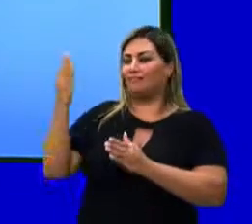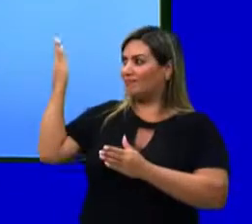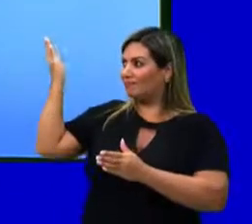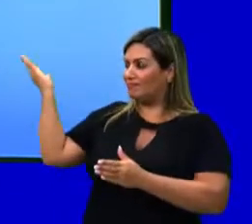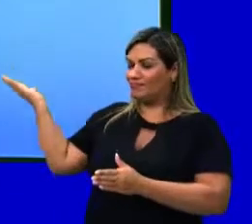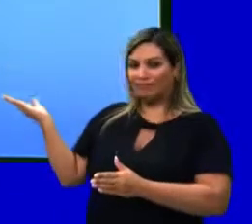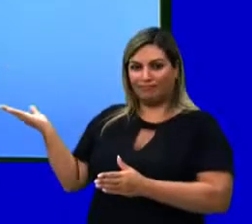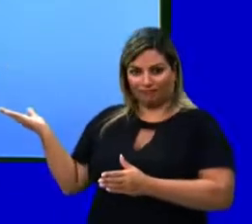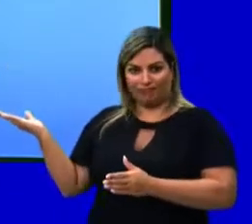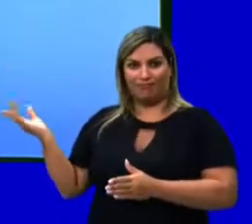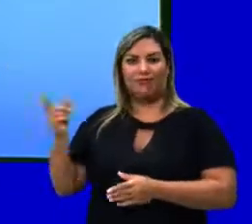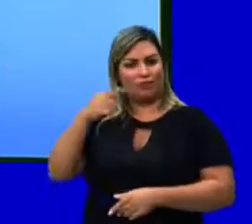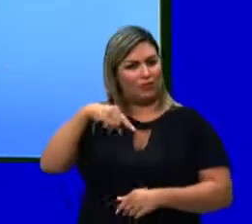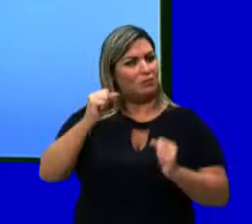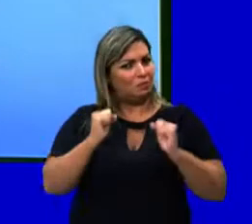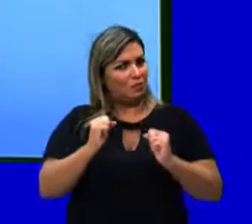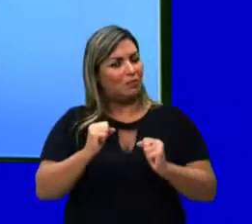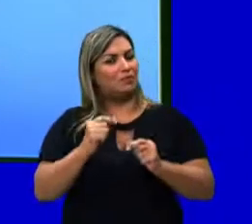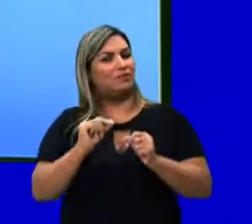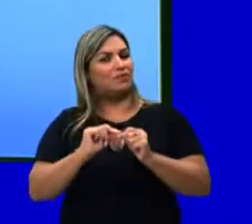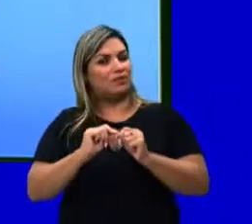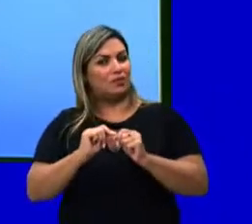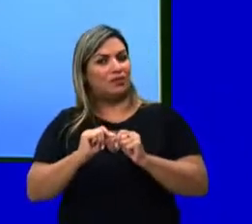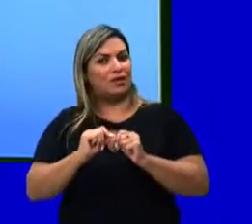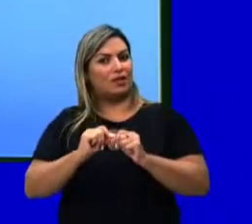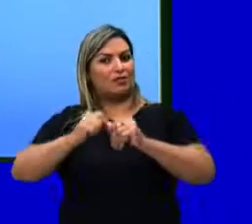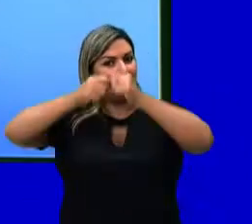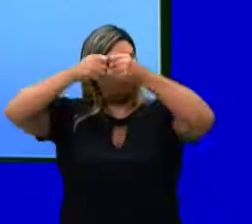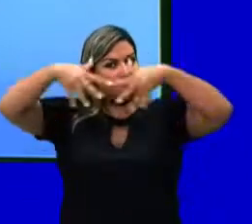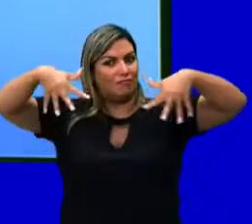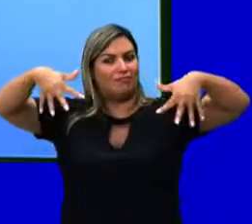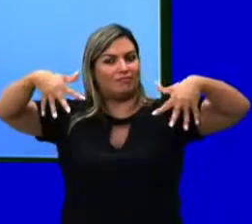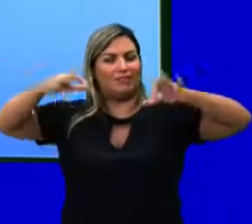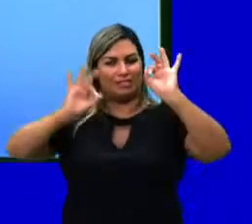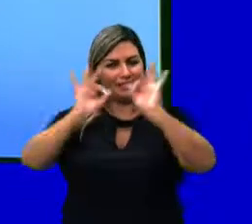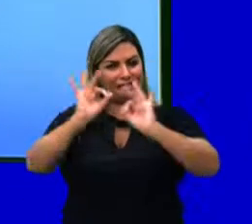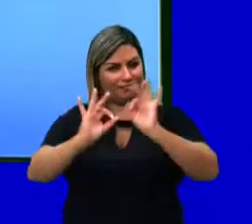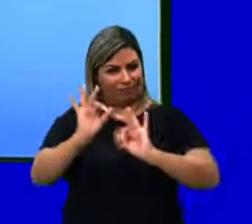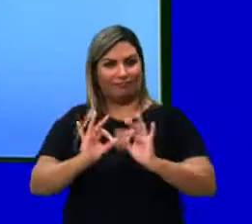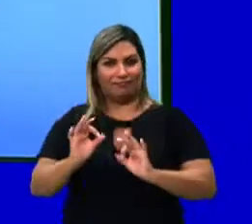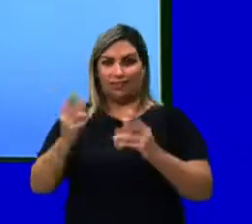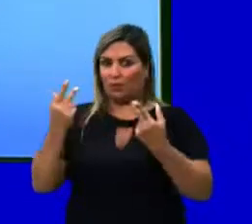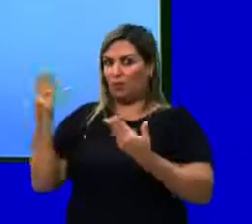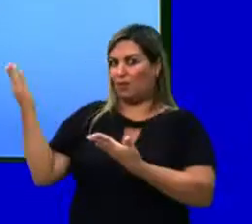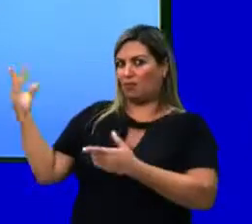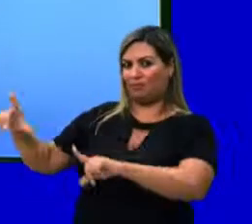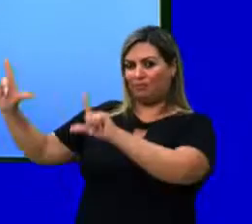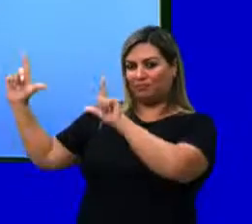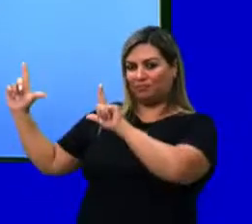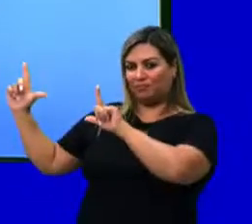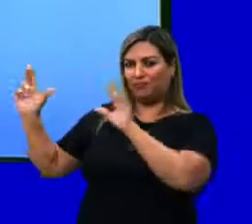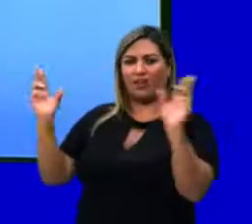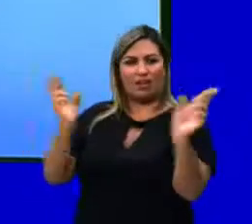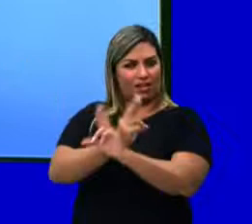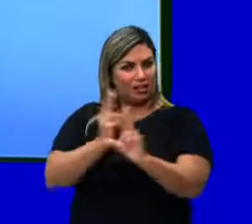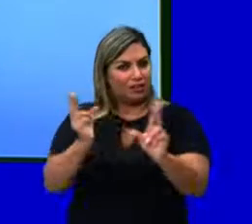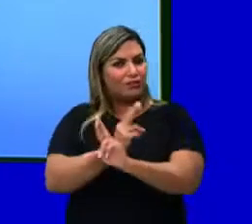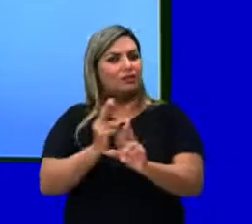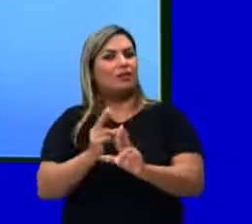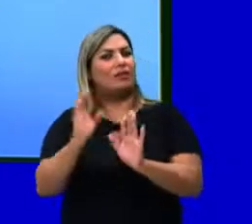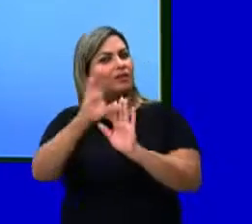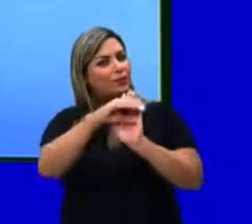Em ecologia, você pode fazer um mapa mental, como esse que está aqui na tela, né? Onde você vai relacionar